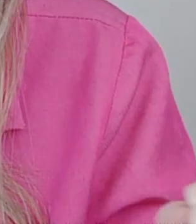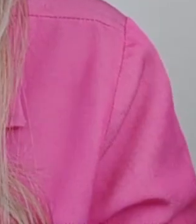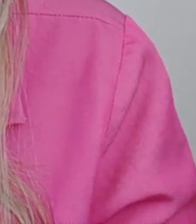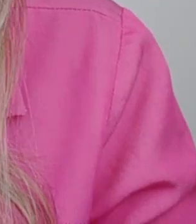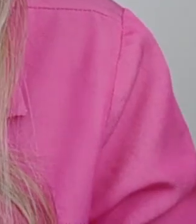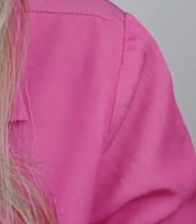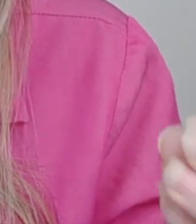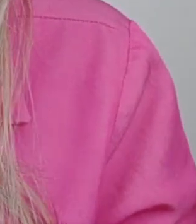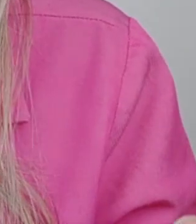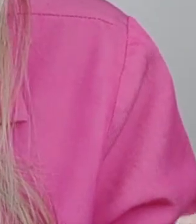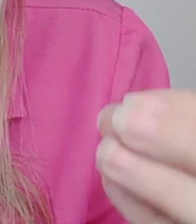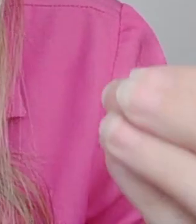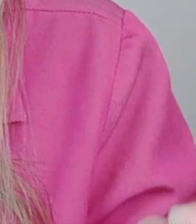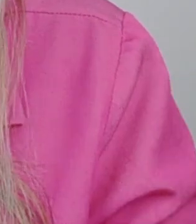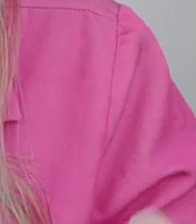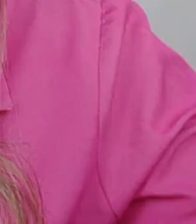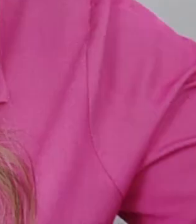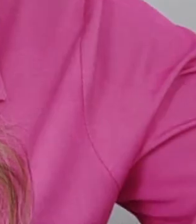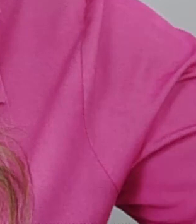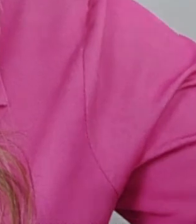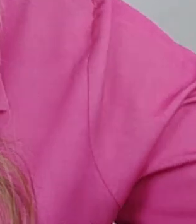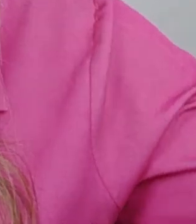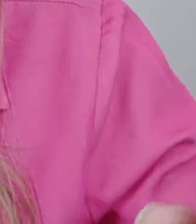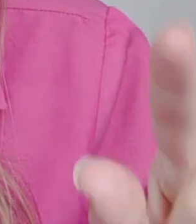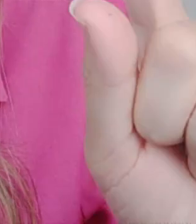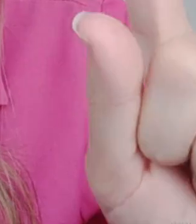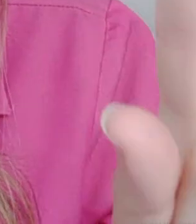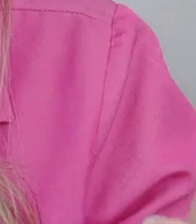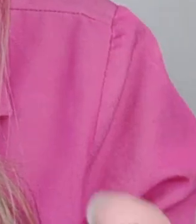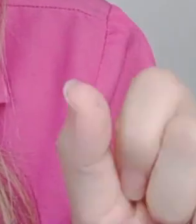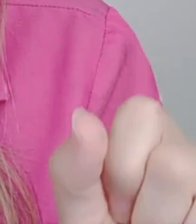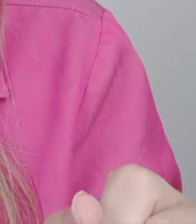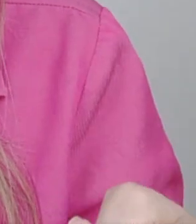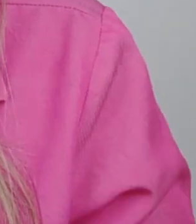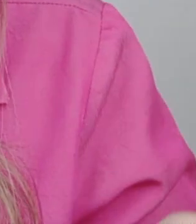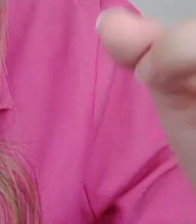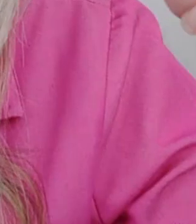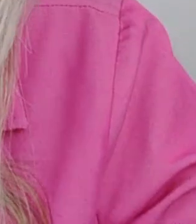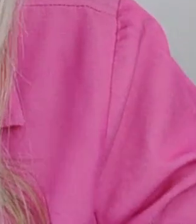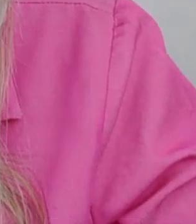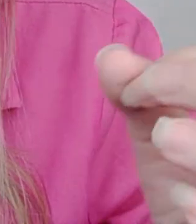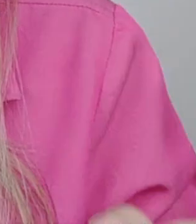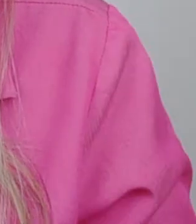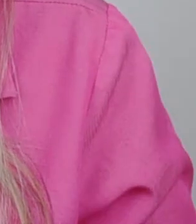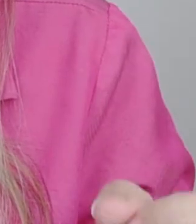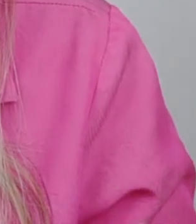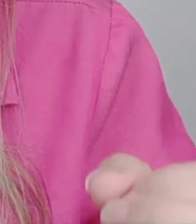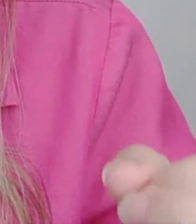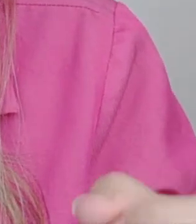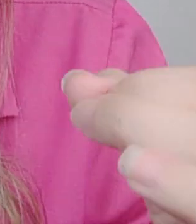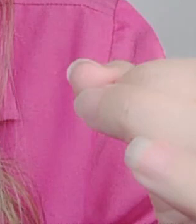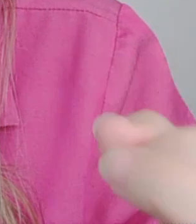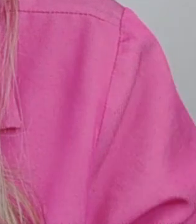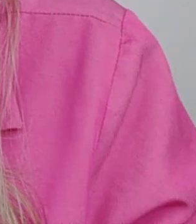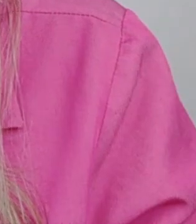rapidinho, tá, gente, mais uma vez, não esqueçam de se inscrever aqui nesse canal, ativar o sininho das notificações, compartilhar esse vídeo aqui o